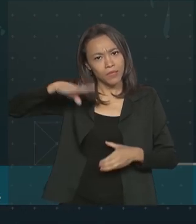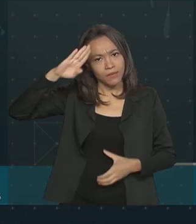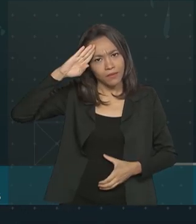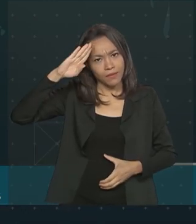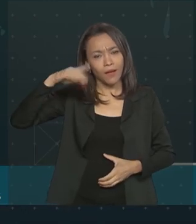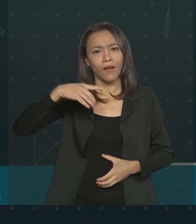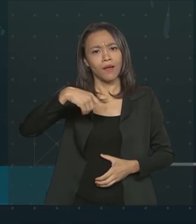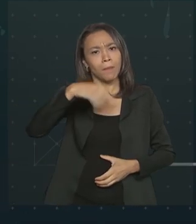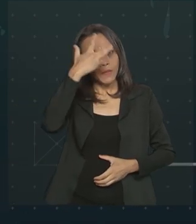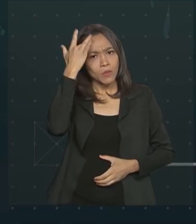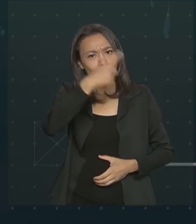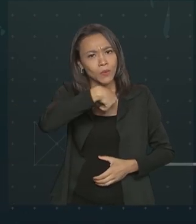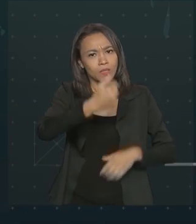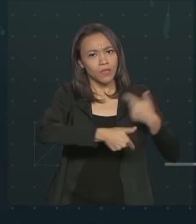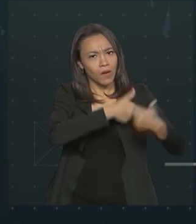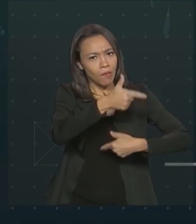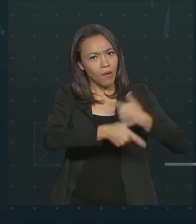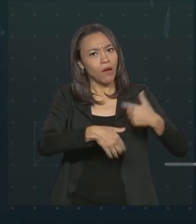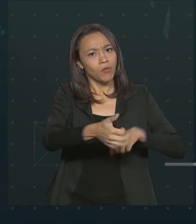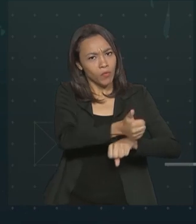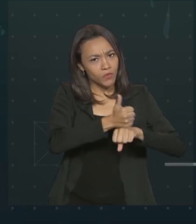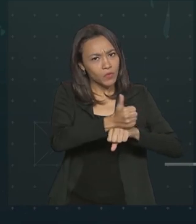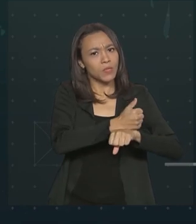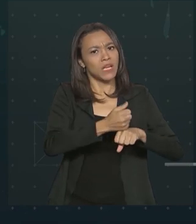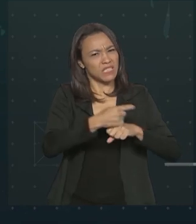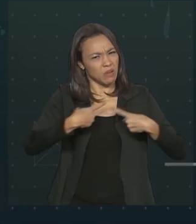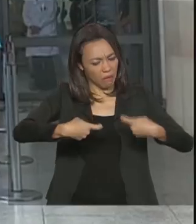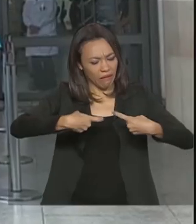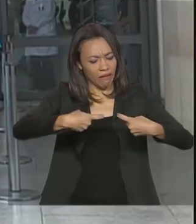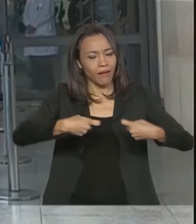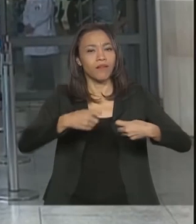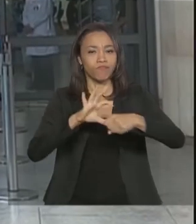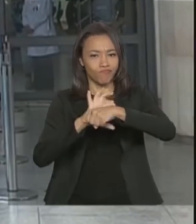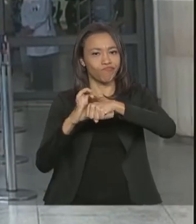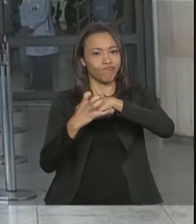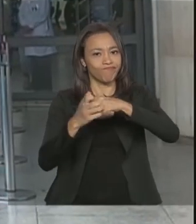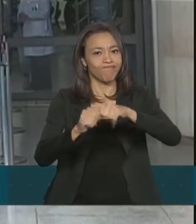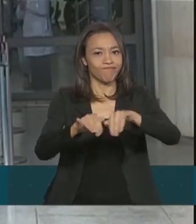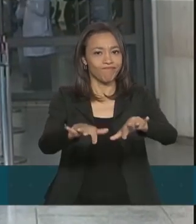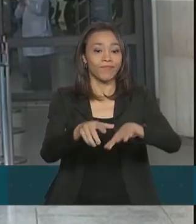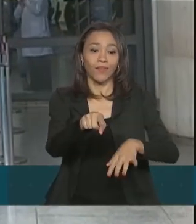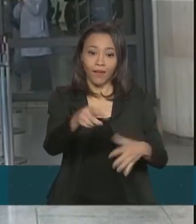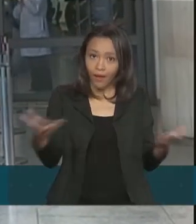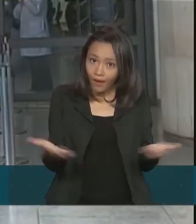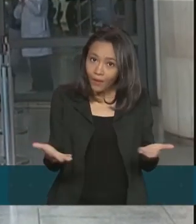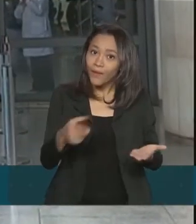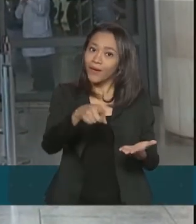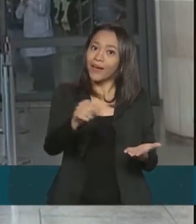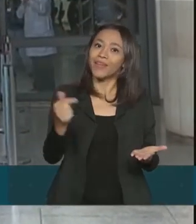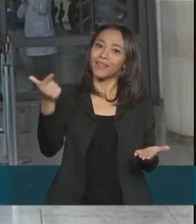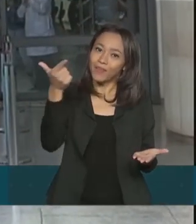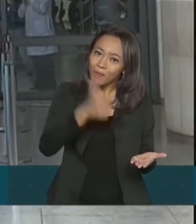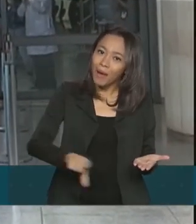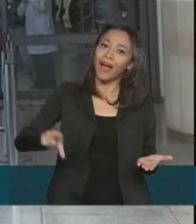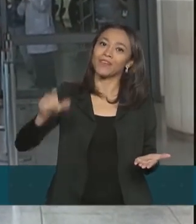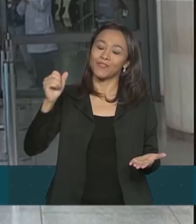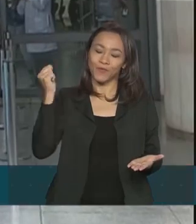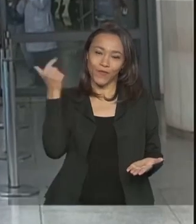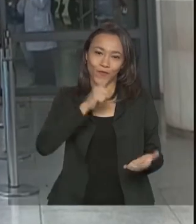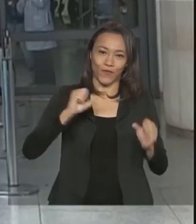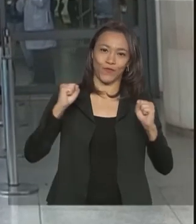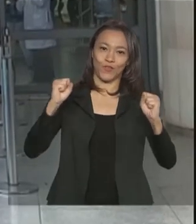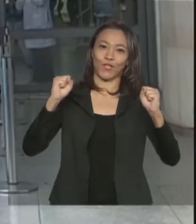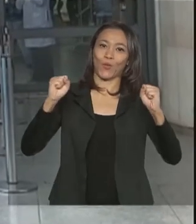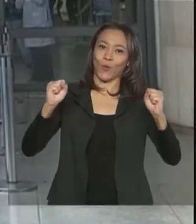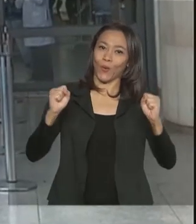labuta diariamente nessa nova guerra, que é a guerra com os filhos. Agora, ele pode contar com mais uma vitória no currículo,